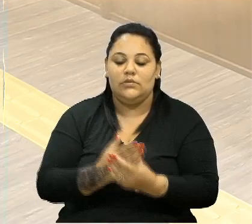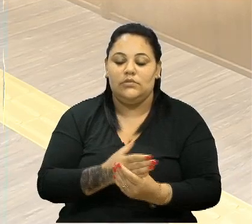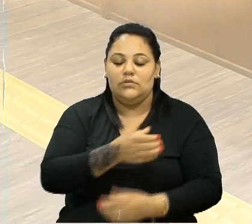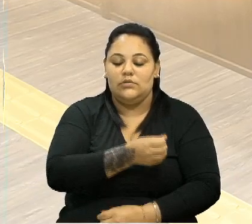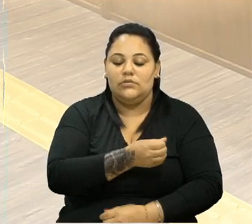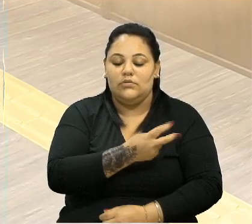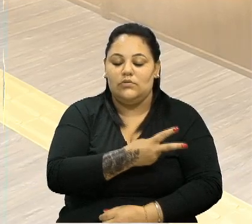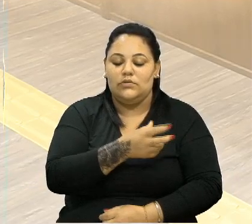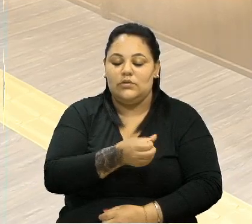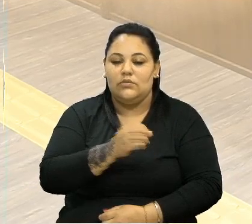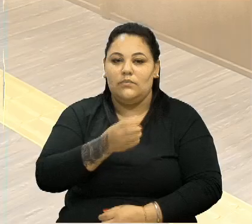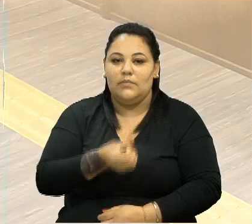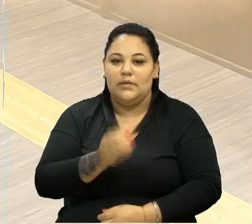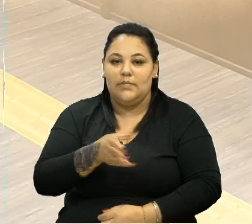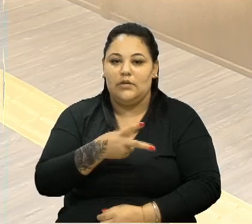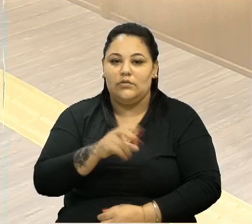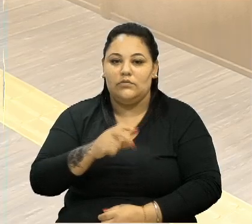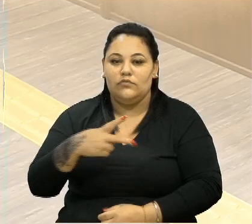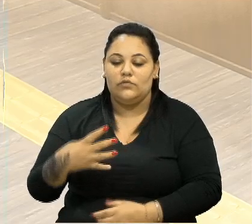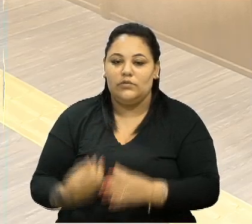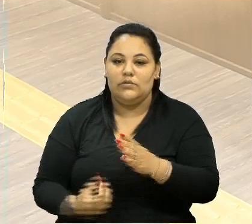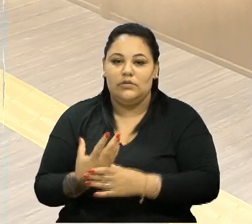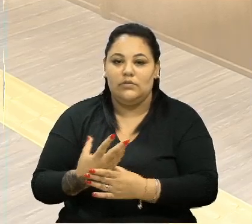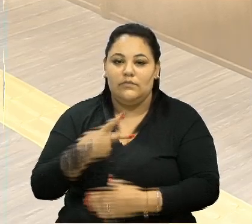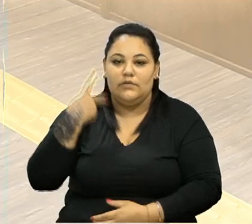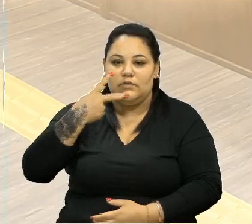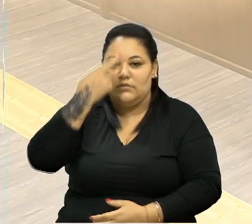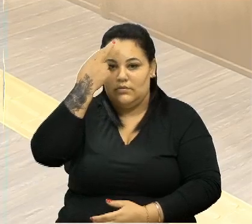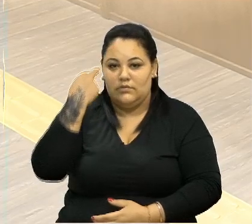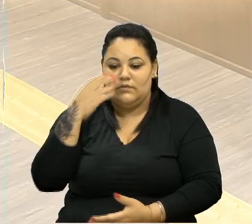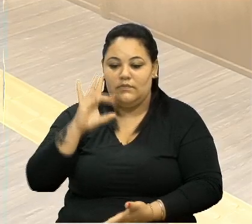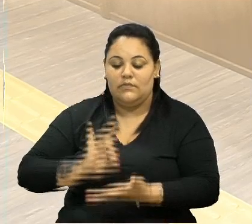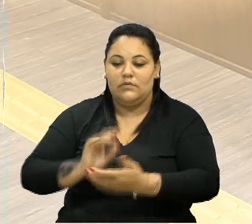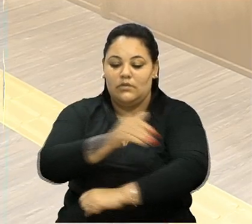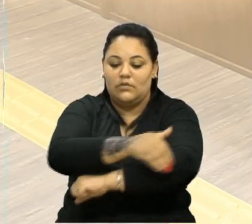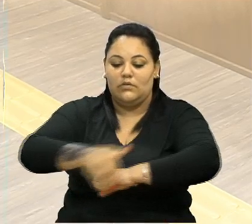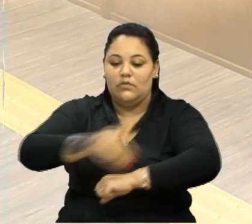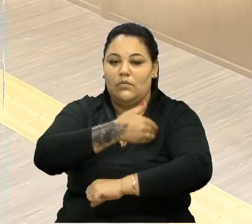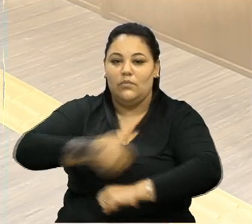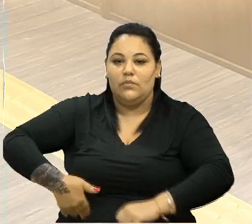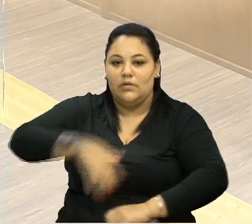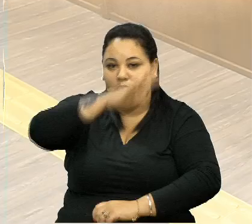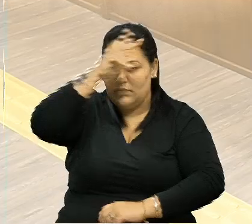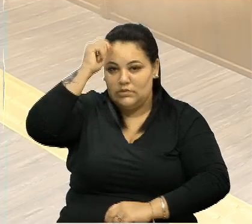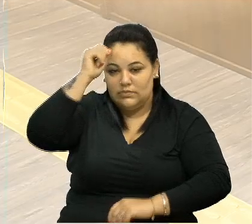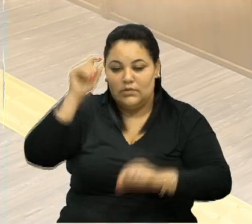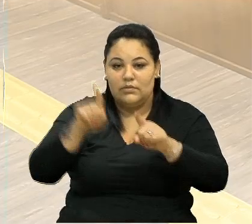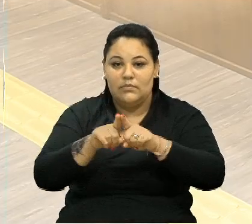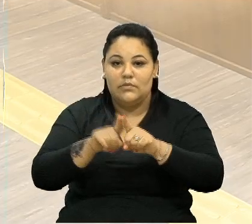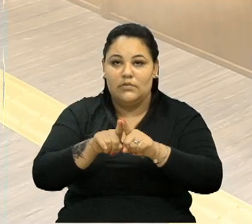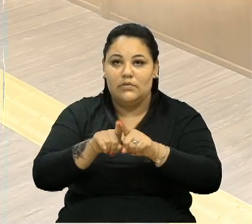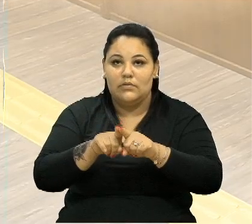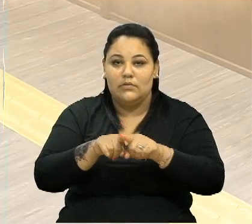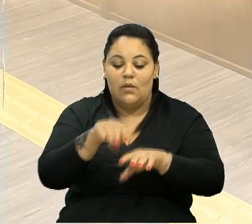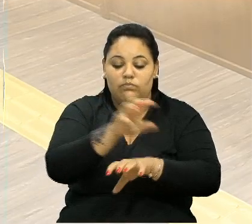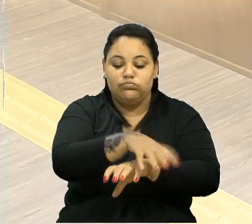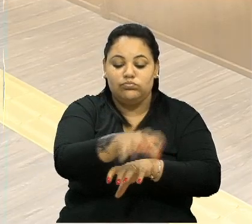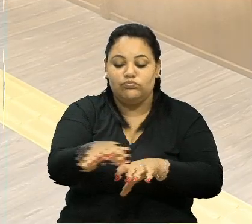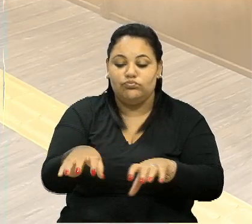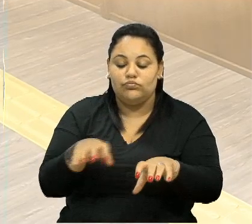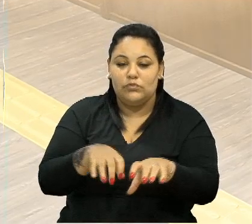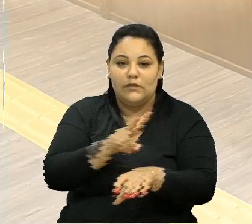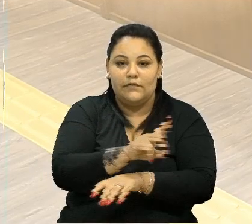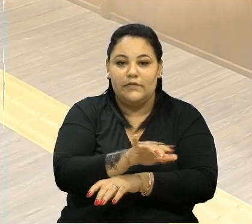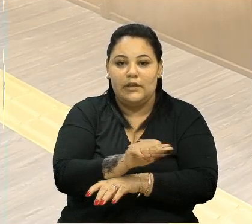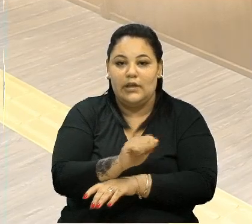-2024, de autoria do vereador Rafael Bueno, que denomina a Via Pública Municipal dos Distritos de Vila Cristina e Santa Lúcia